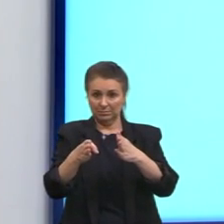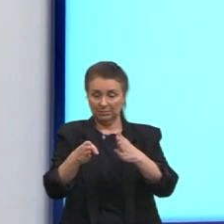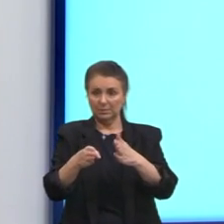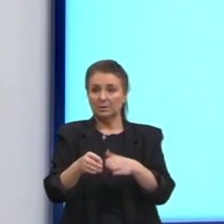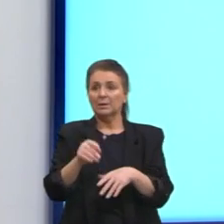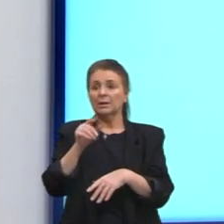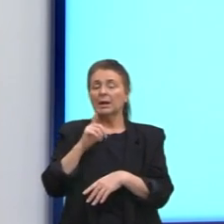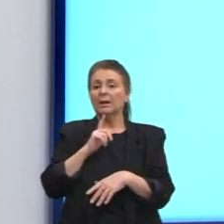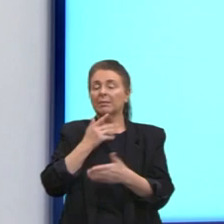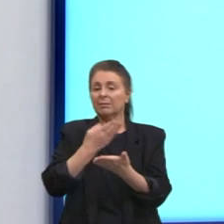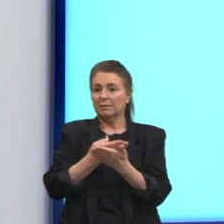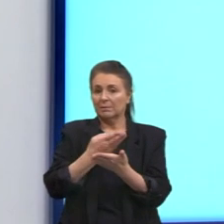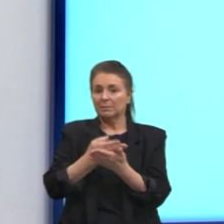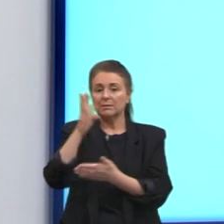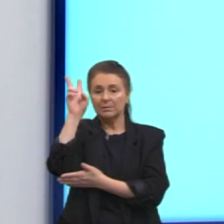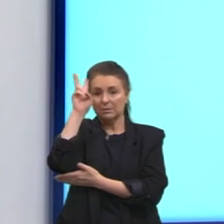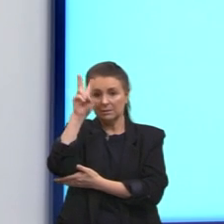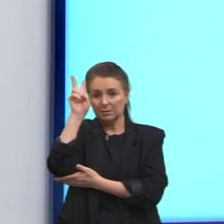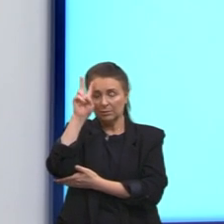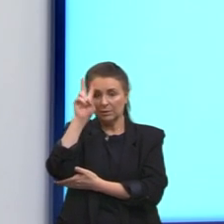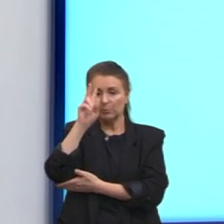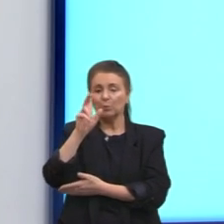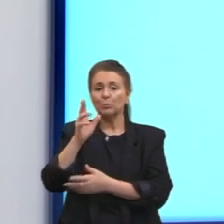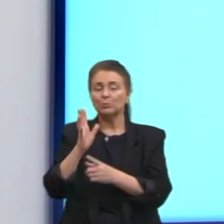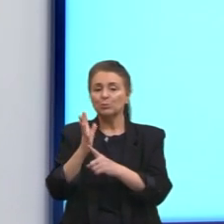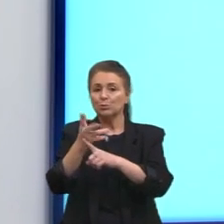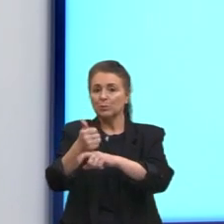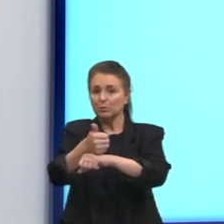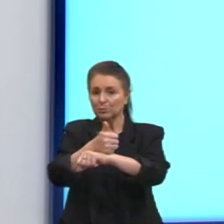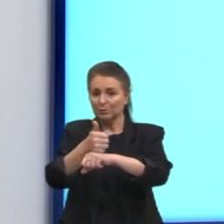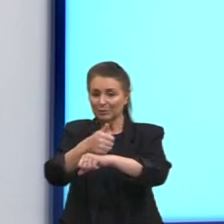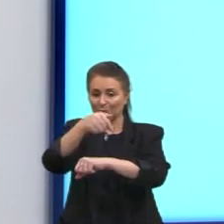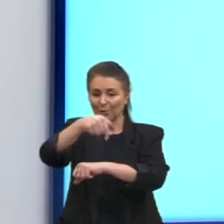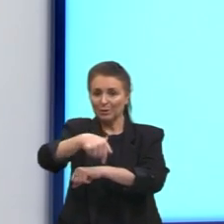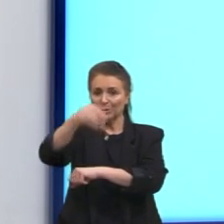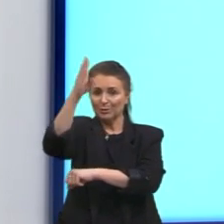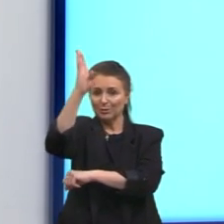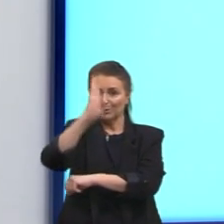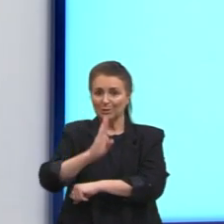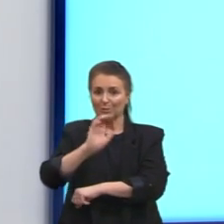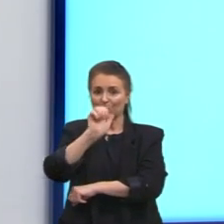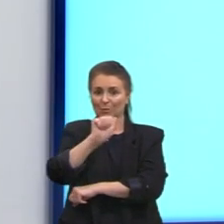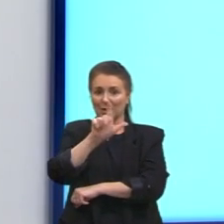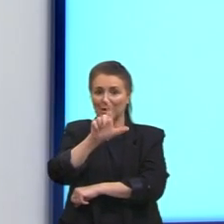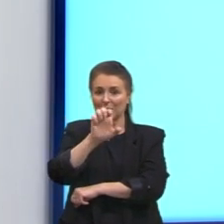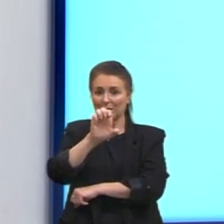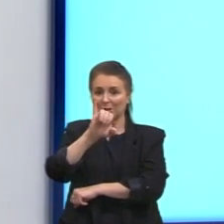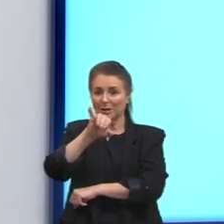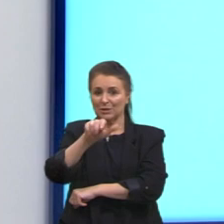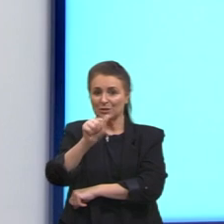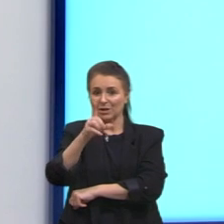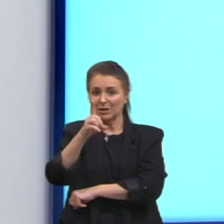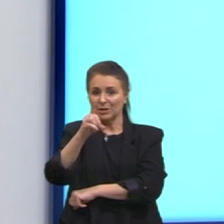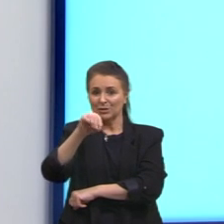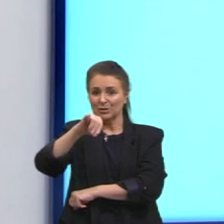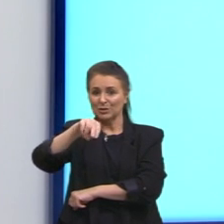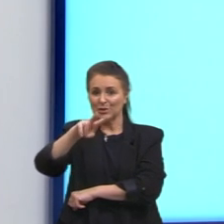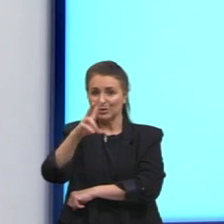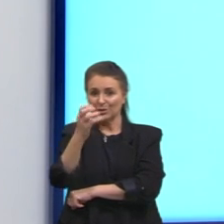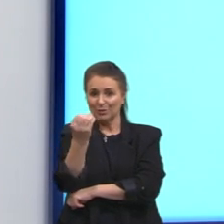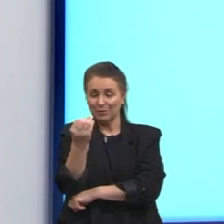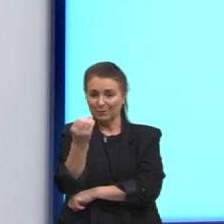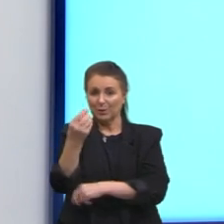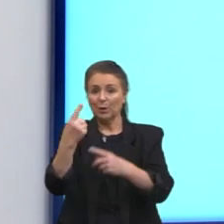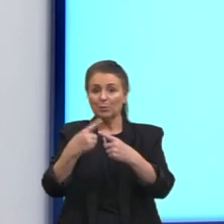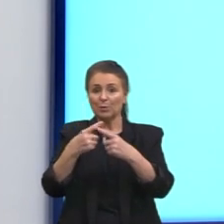Nesta aula, nós lembramos de um artista brasileiro, do Alejadinho, porque o